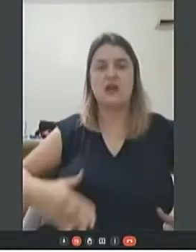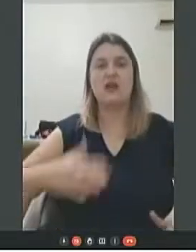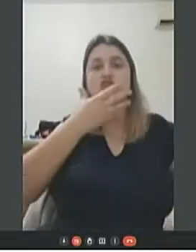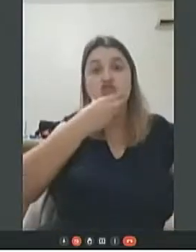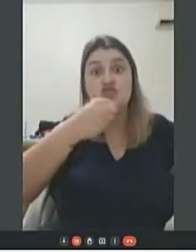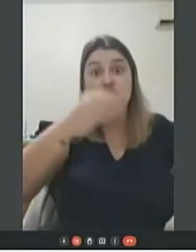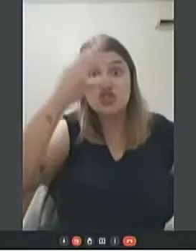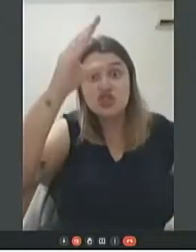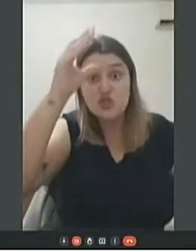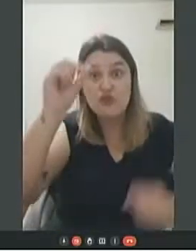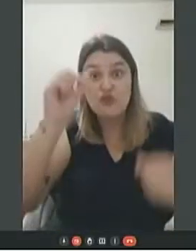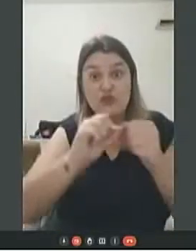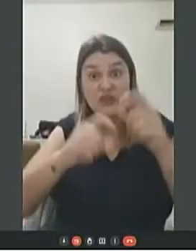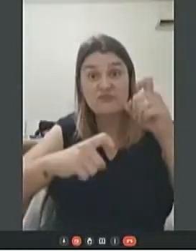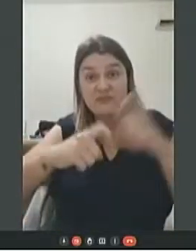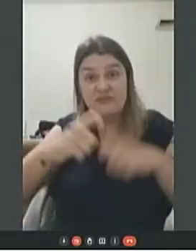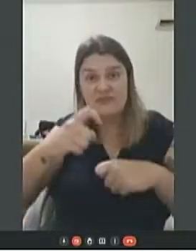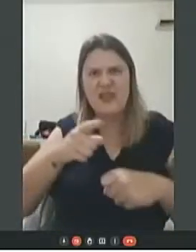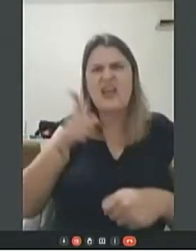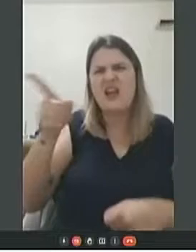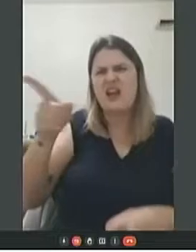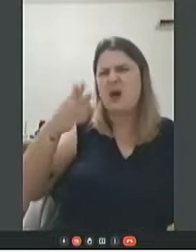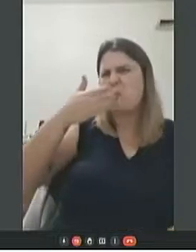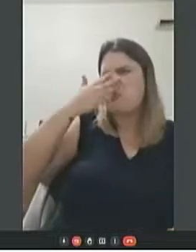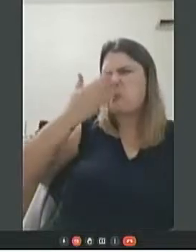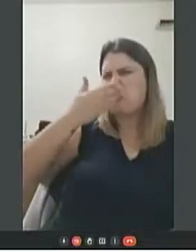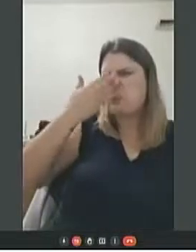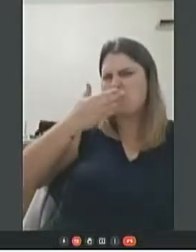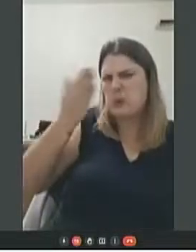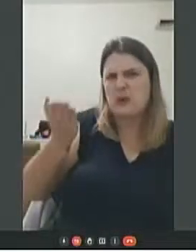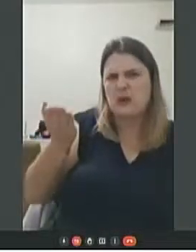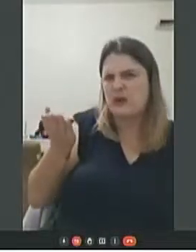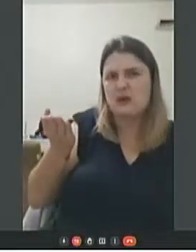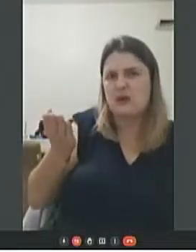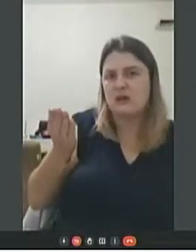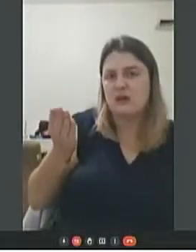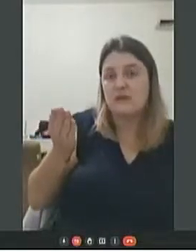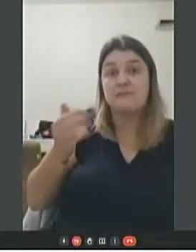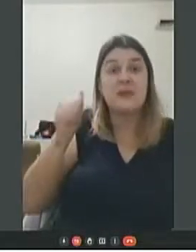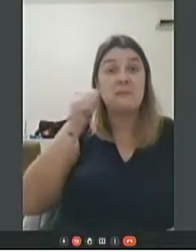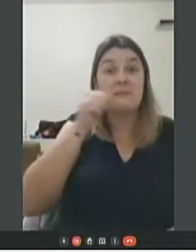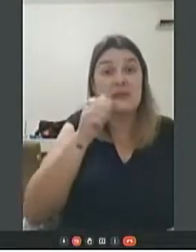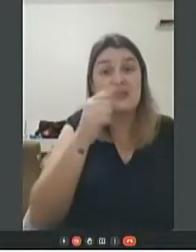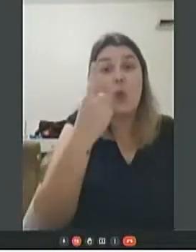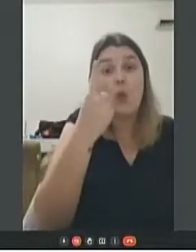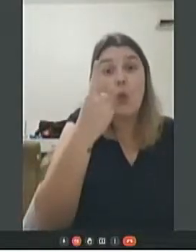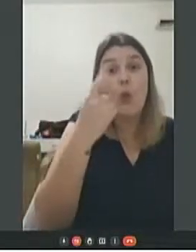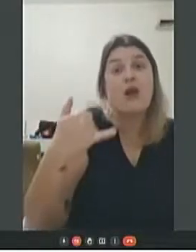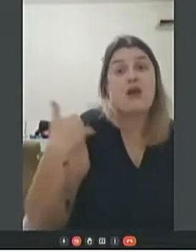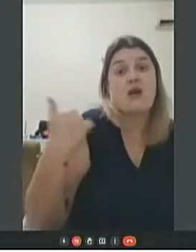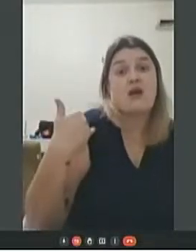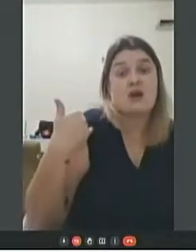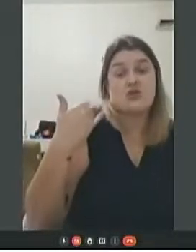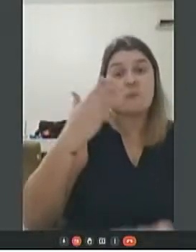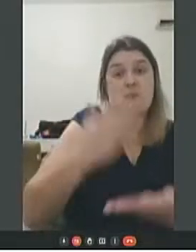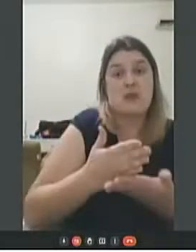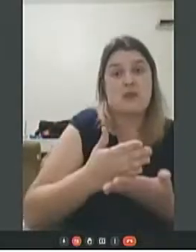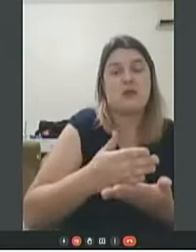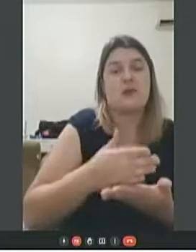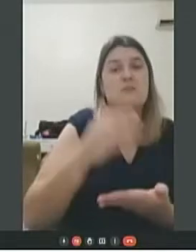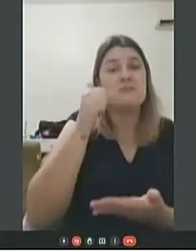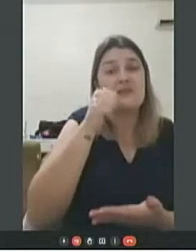Se ela fosse menos puta, isso não aconteceria. Menina de um ano e meio, morta em igreja, foi violentada.